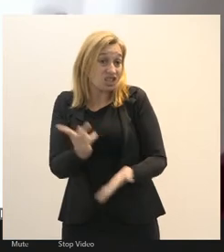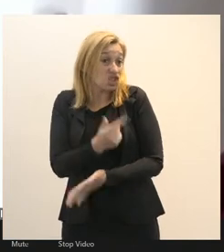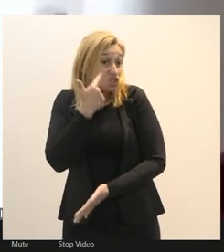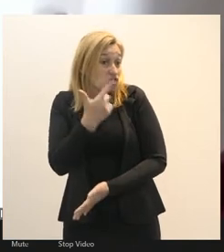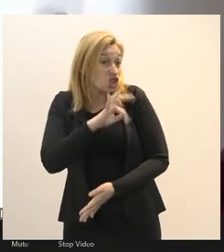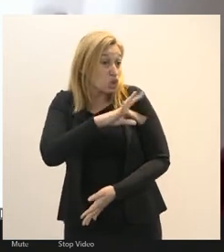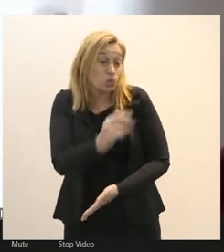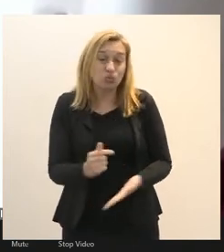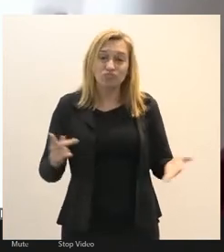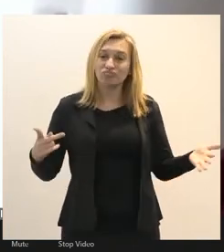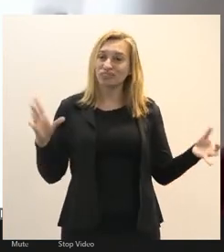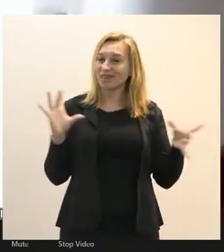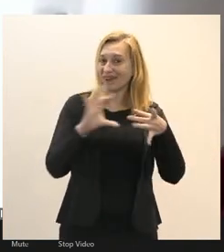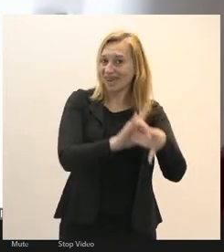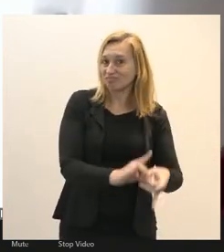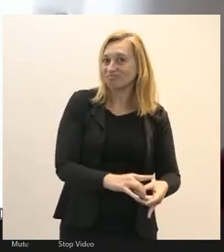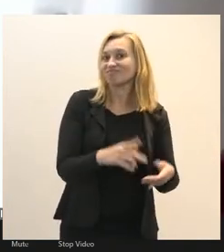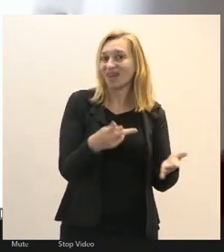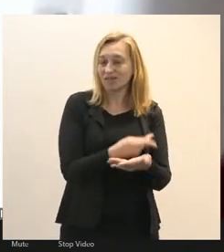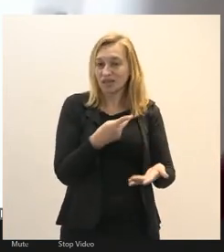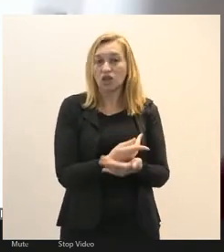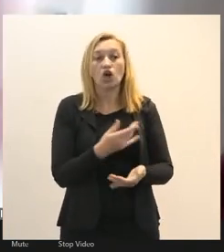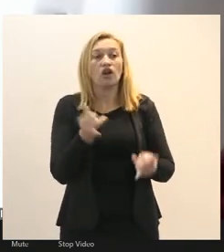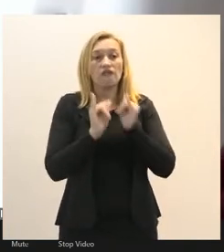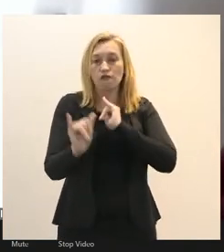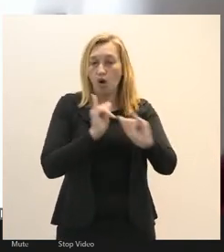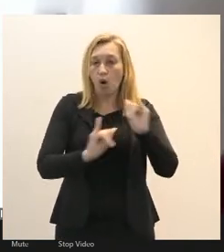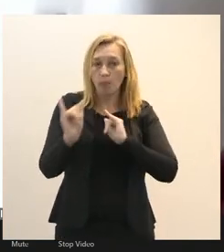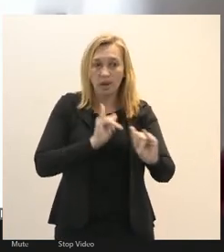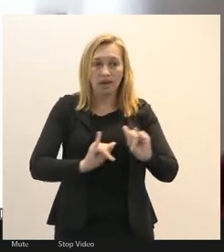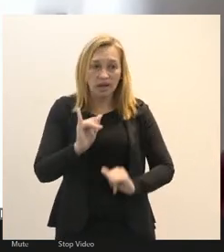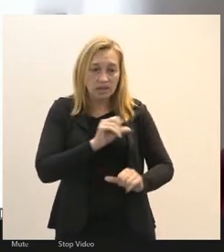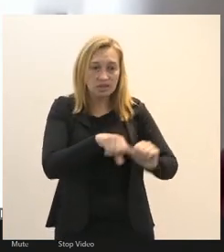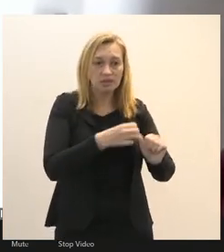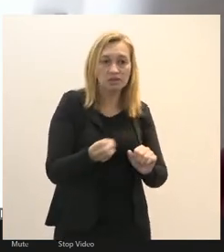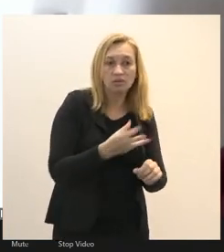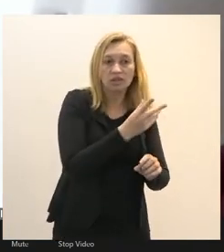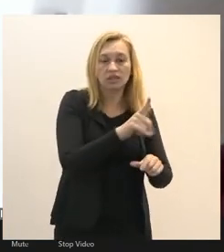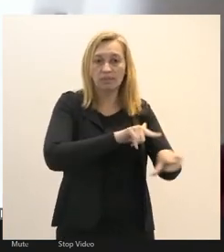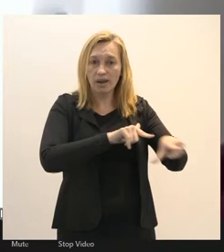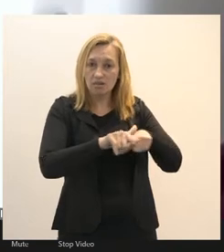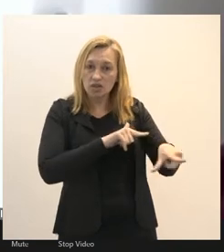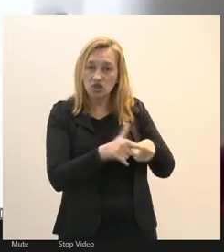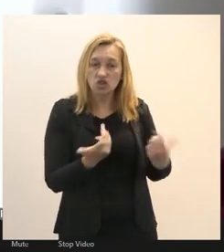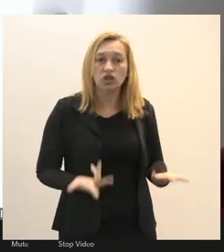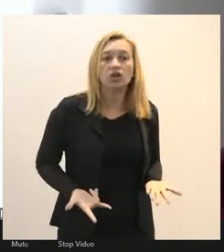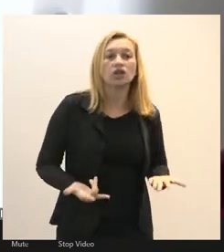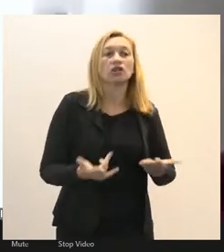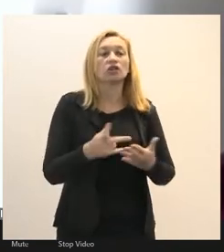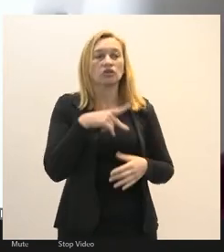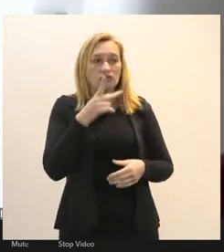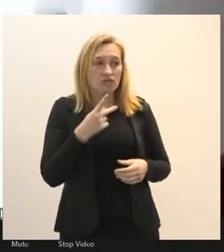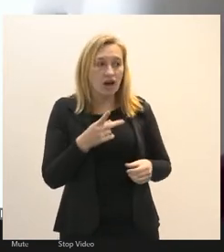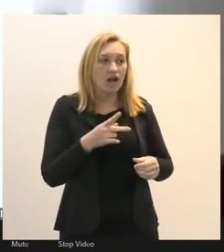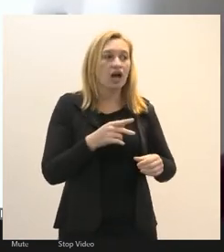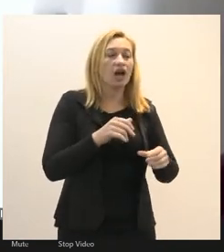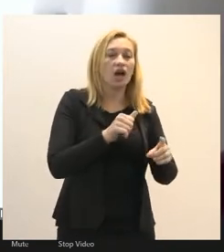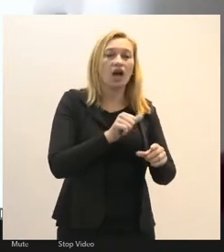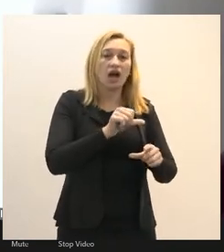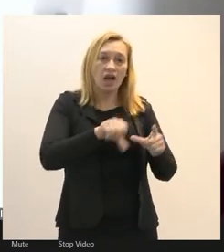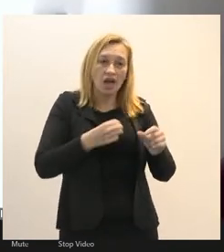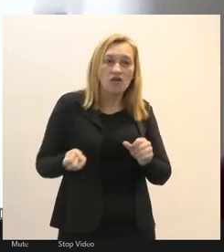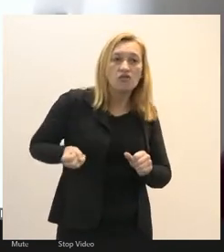interligado então quando passa a reforma trabalhista quando passa a terceirização irrestrita quando passa a reforma previdenciária como passou